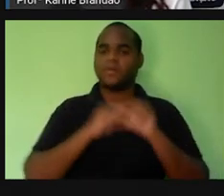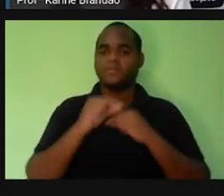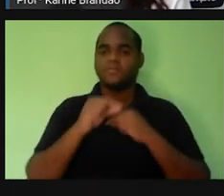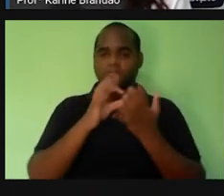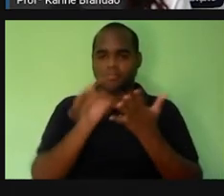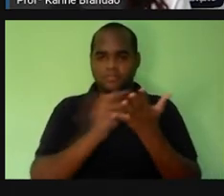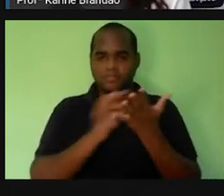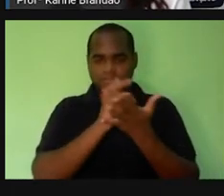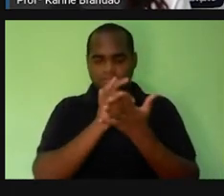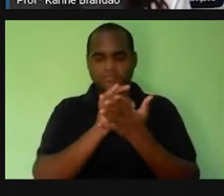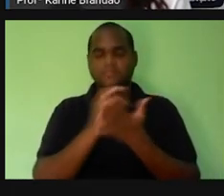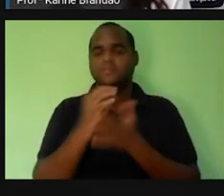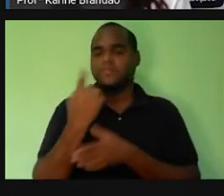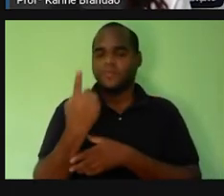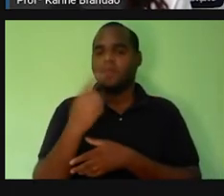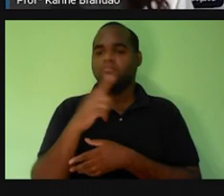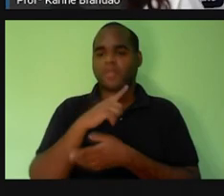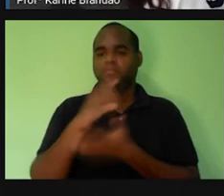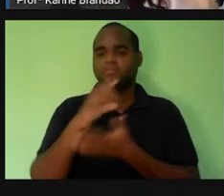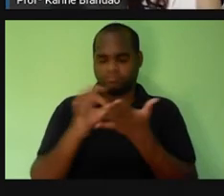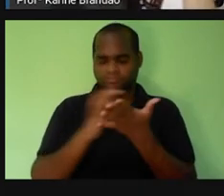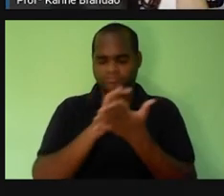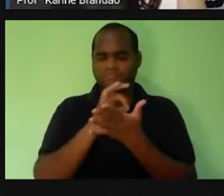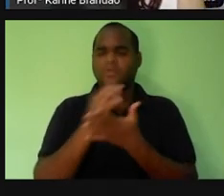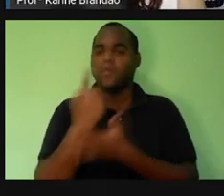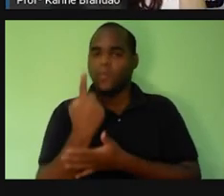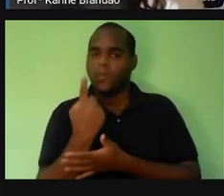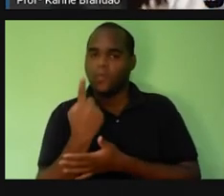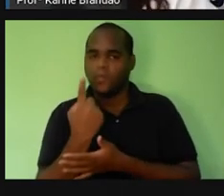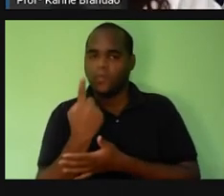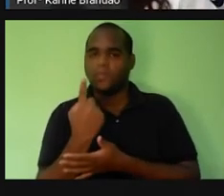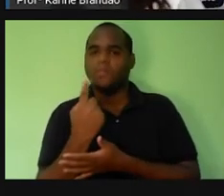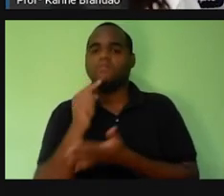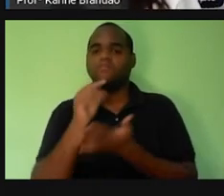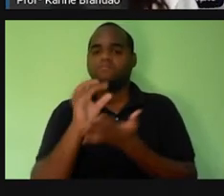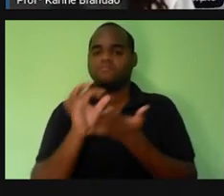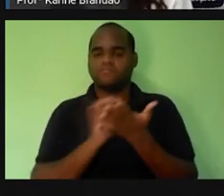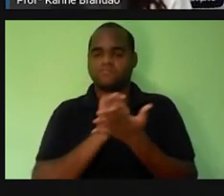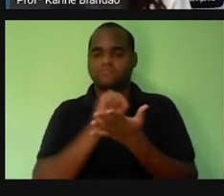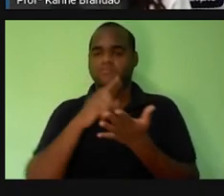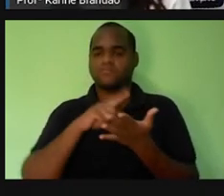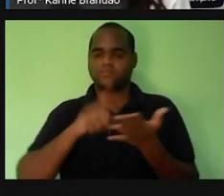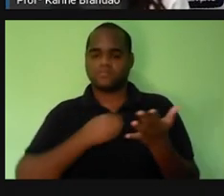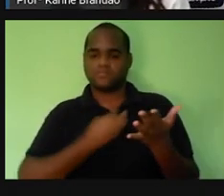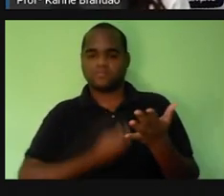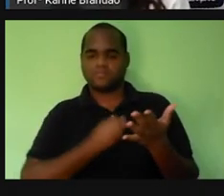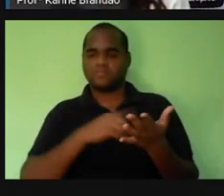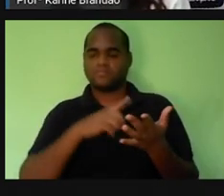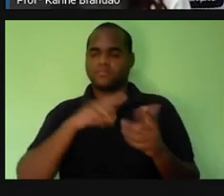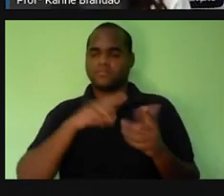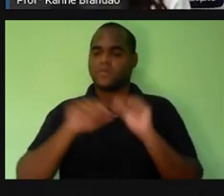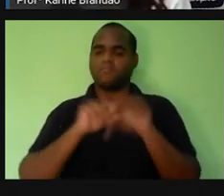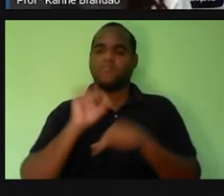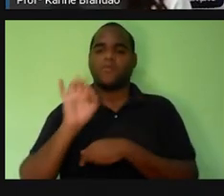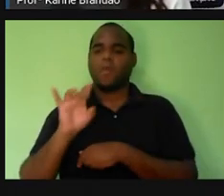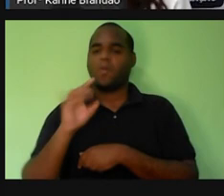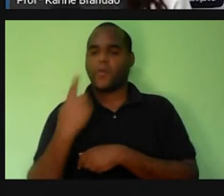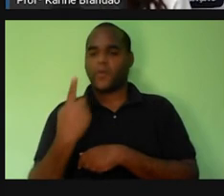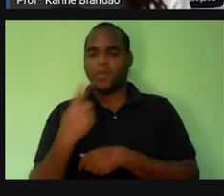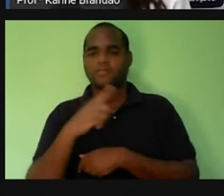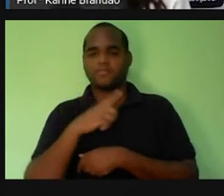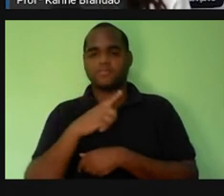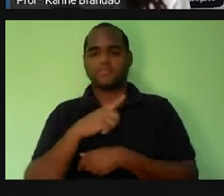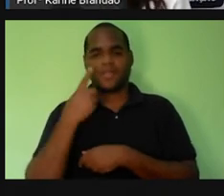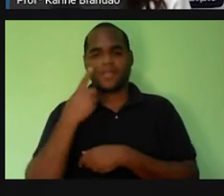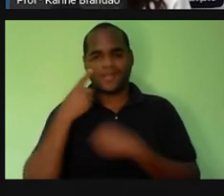O que é ser unicelular? Uni vem de um. Então, são seres vivos que possuem apenas uma célula, como esse